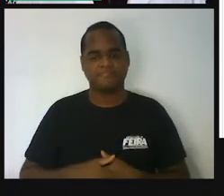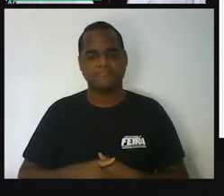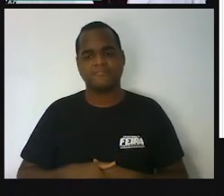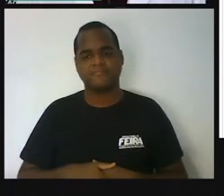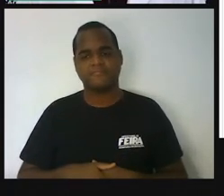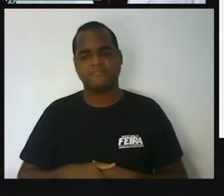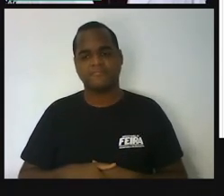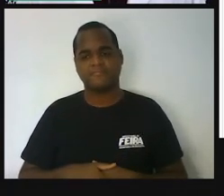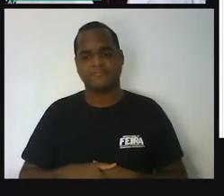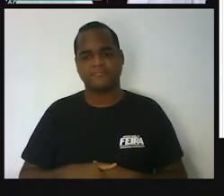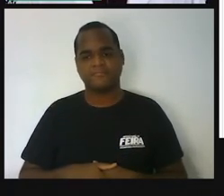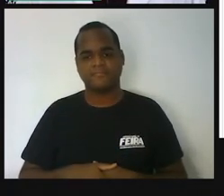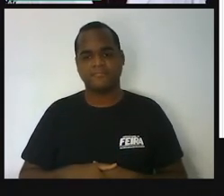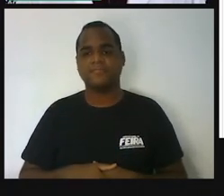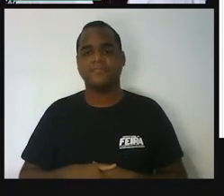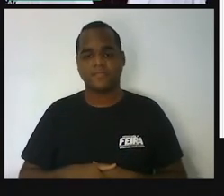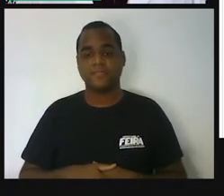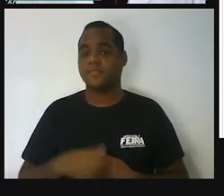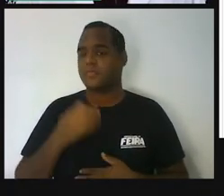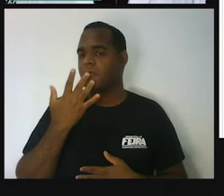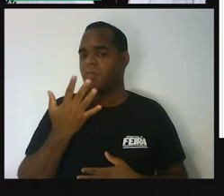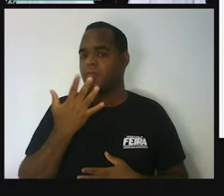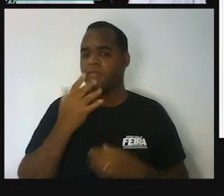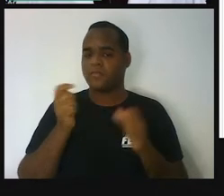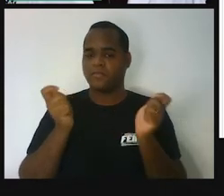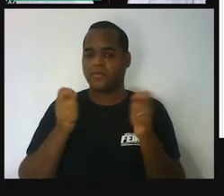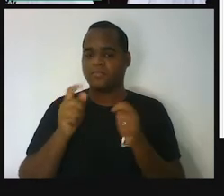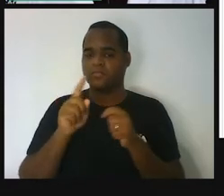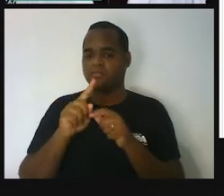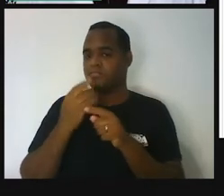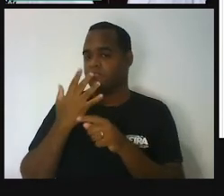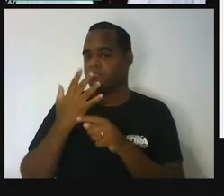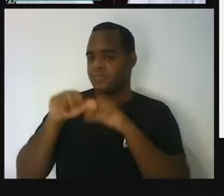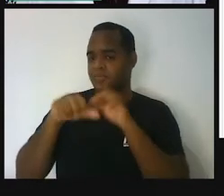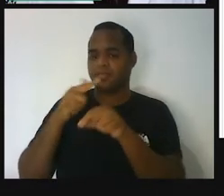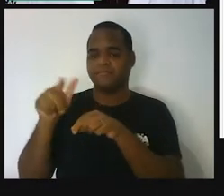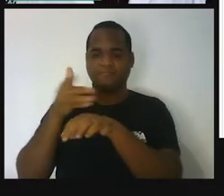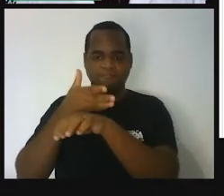Vamos mudar isso aqui de cor. Vamos botar um branco. Olha lá.